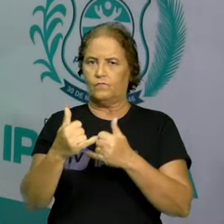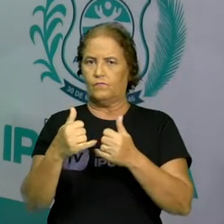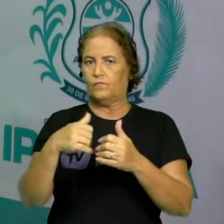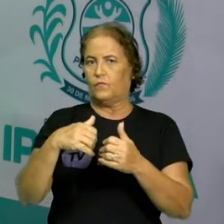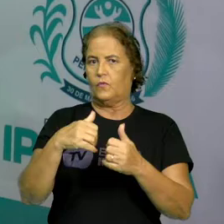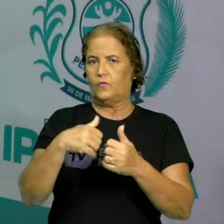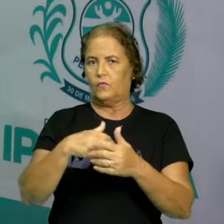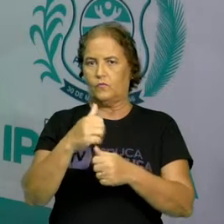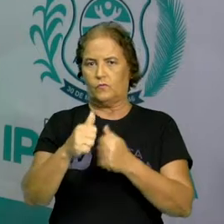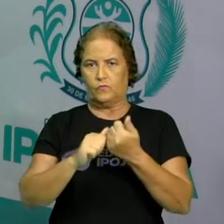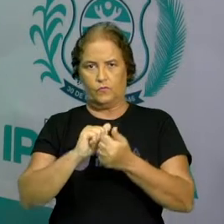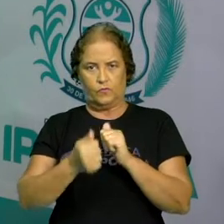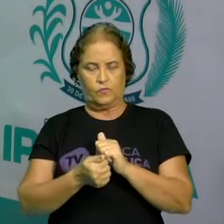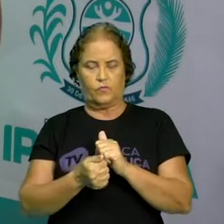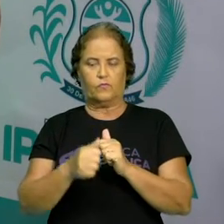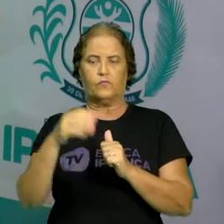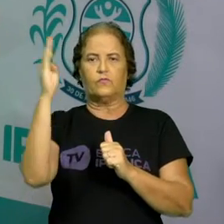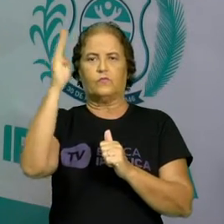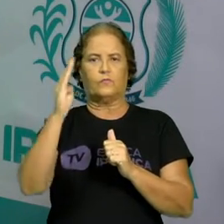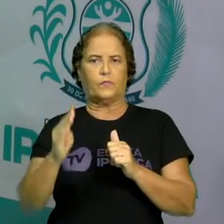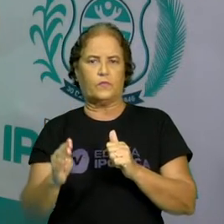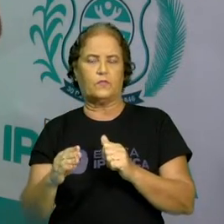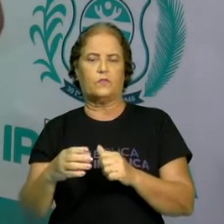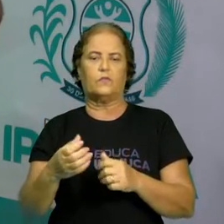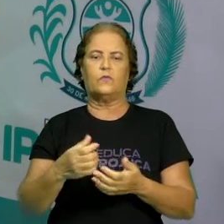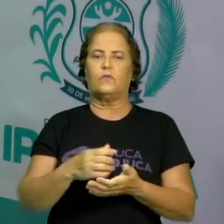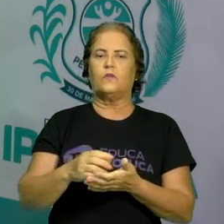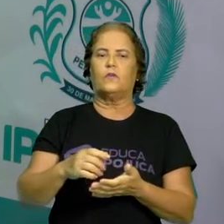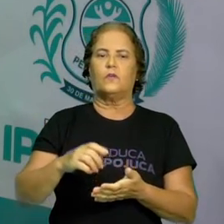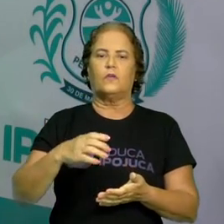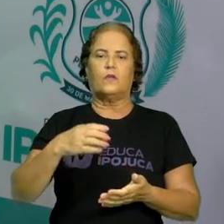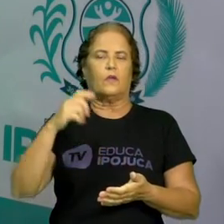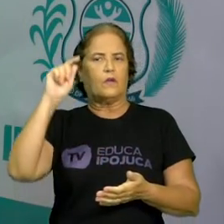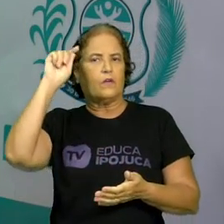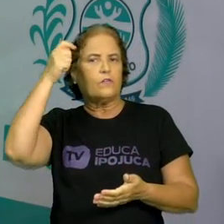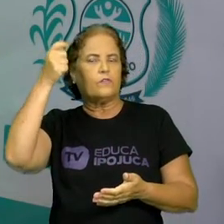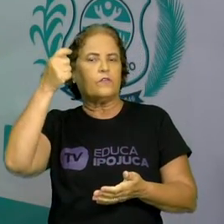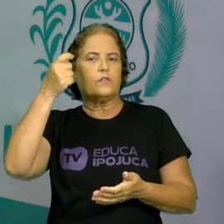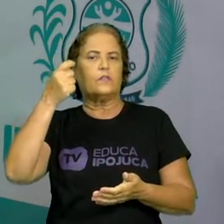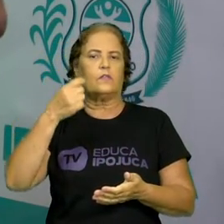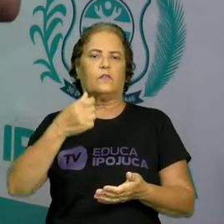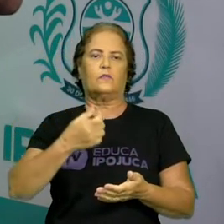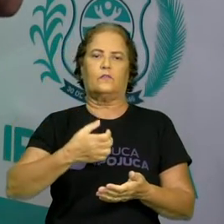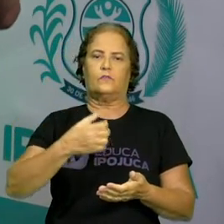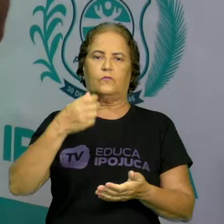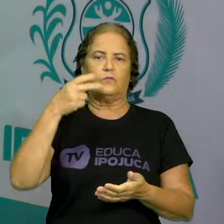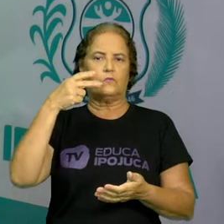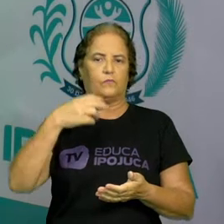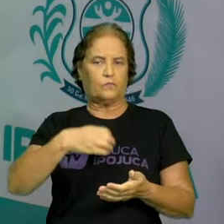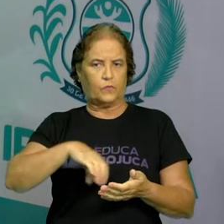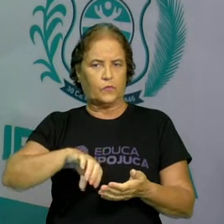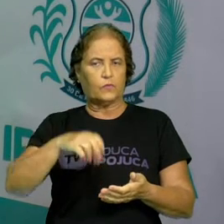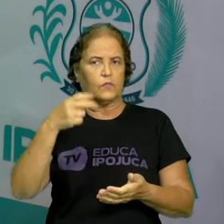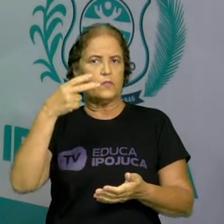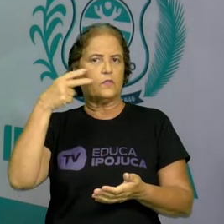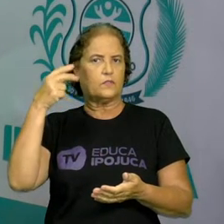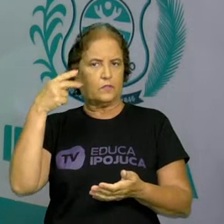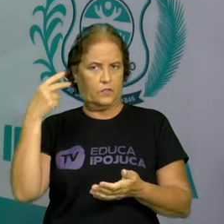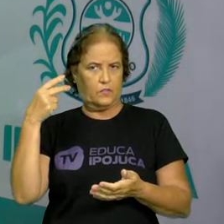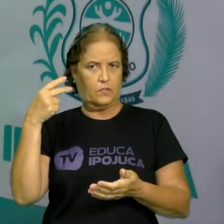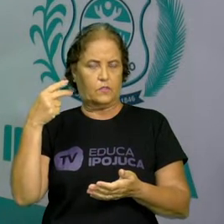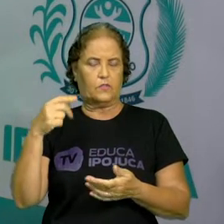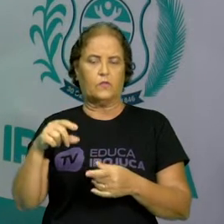portugueses, negros, africanos e os índios, e que essas brincadeiras, esses jogos, fazem parte do nosso contexto de